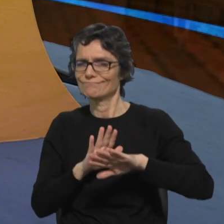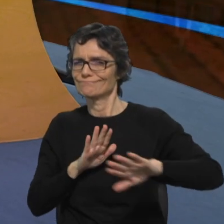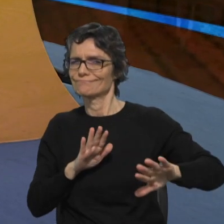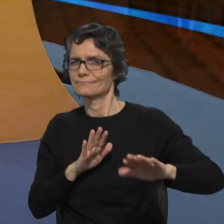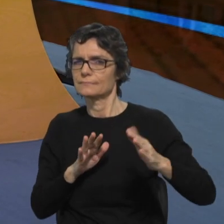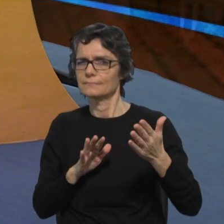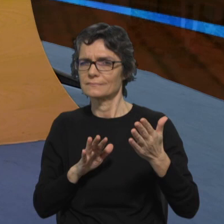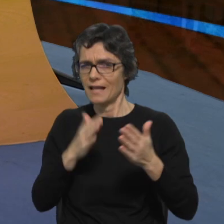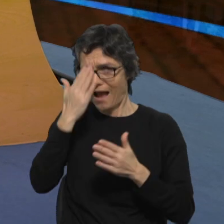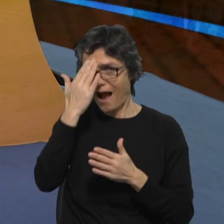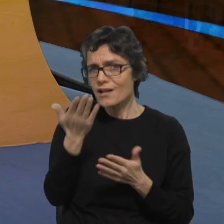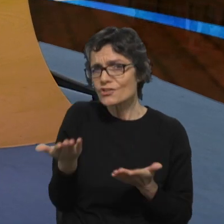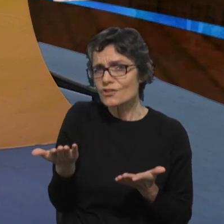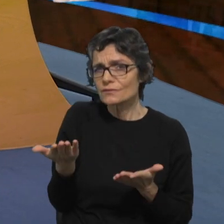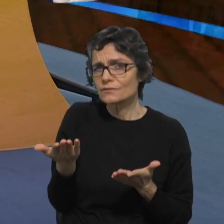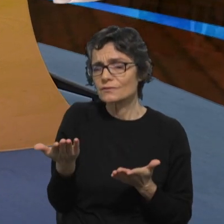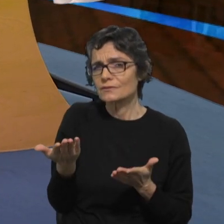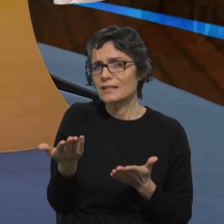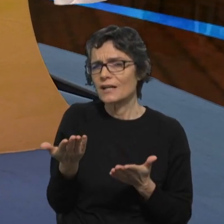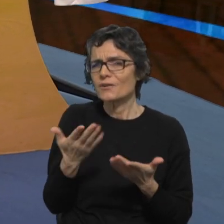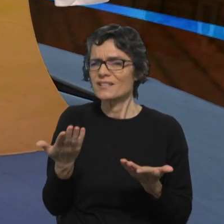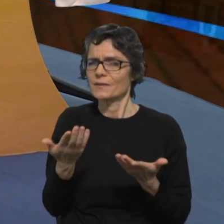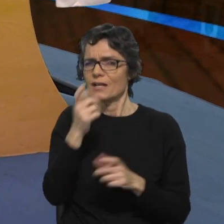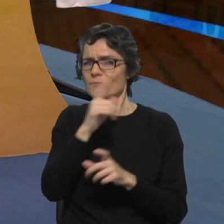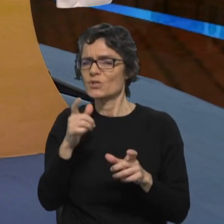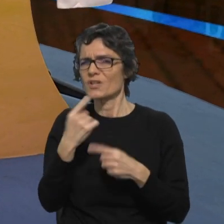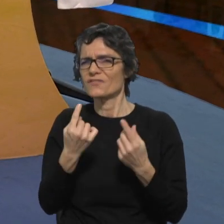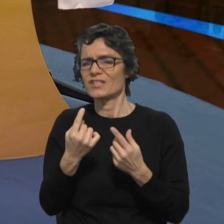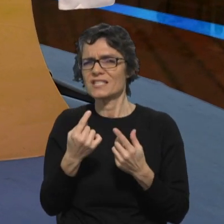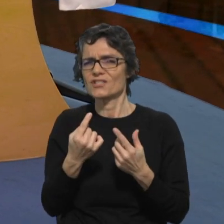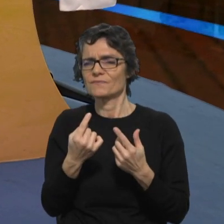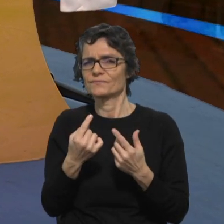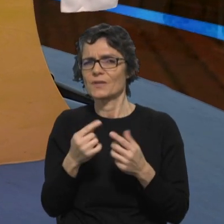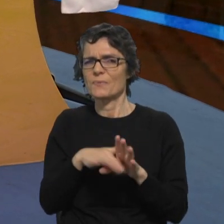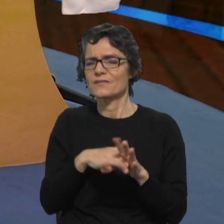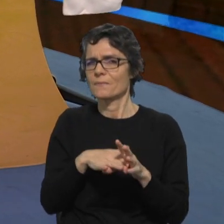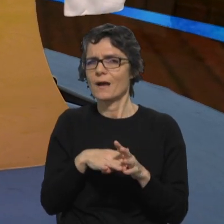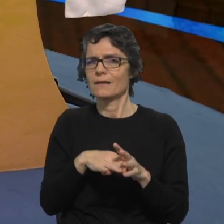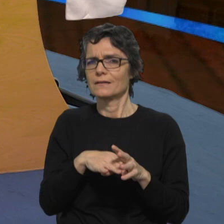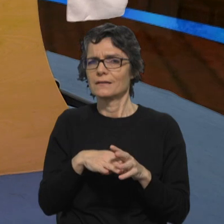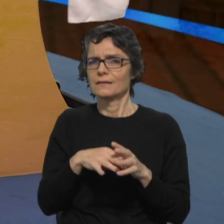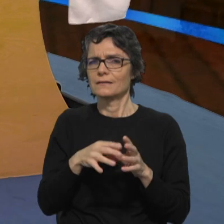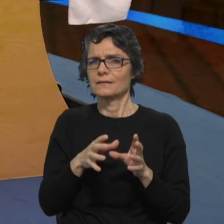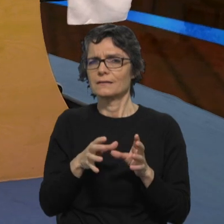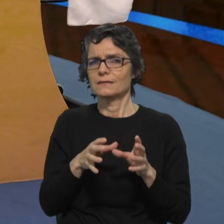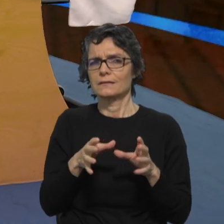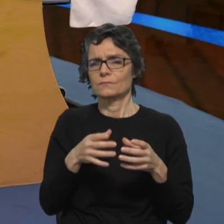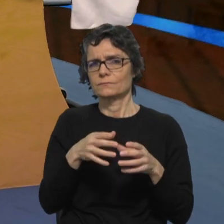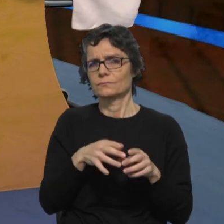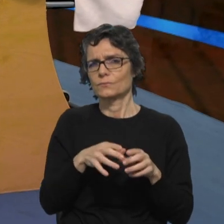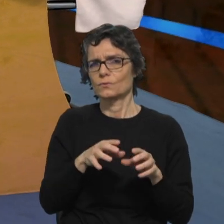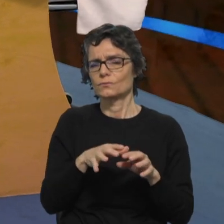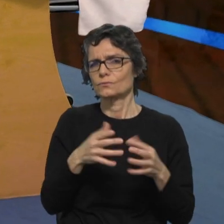para participar em órgãos governamentais, em órgãos parlamentares? Eu diria que a nossa